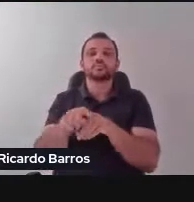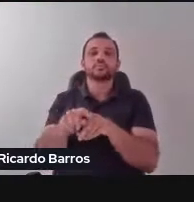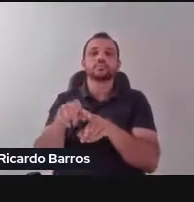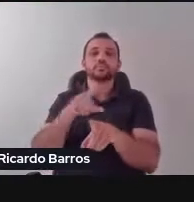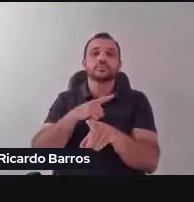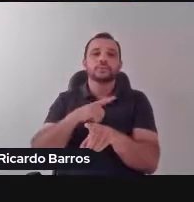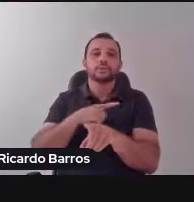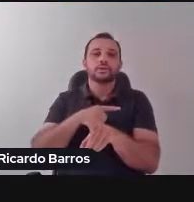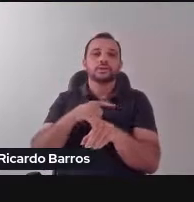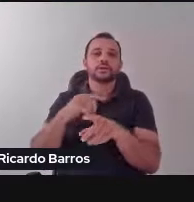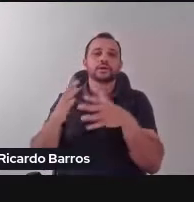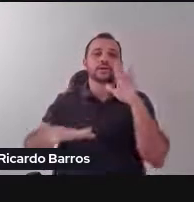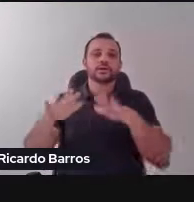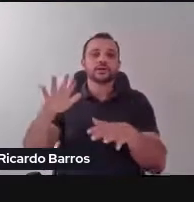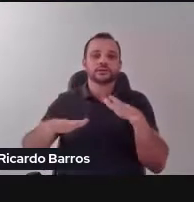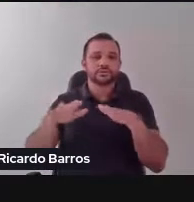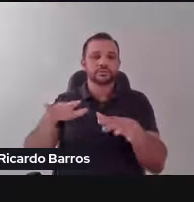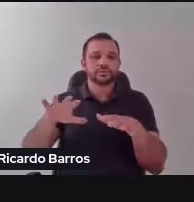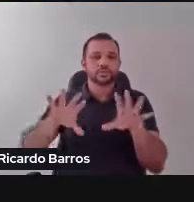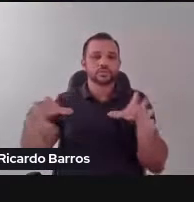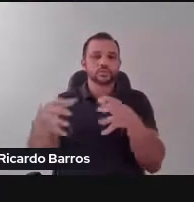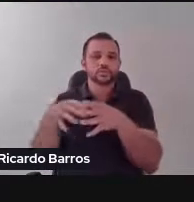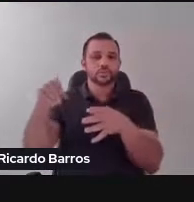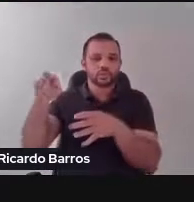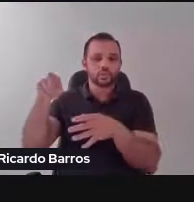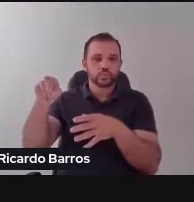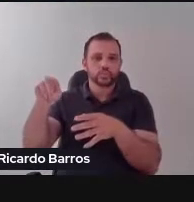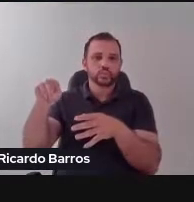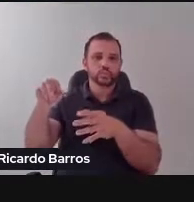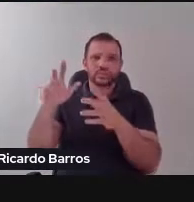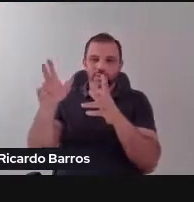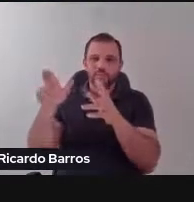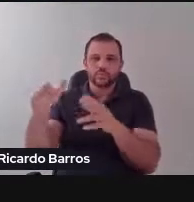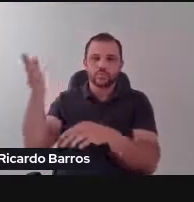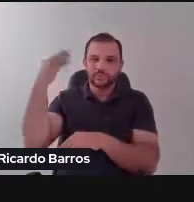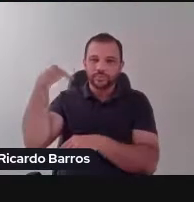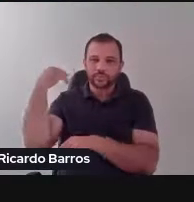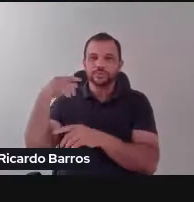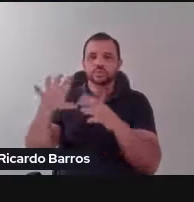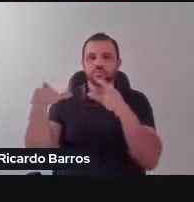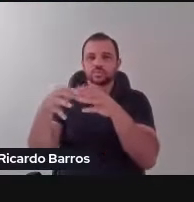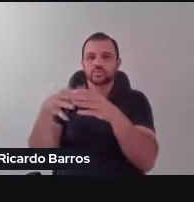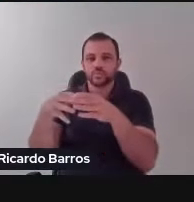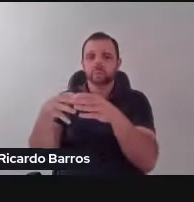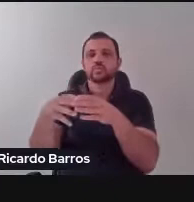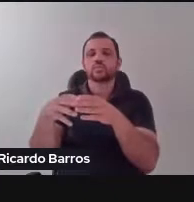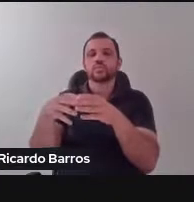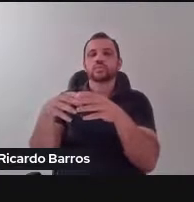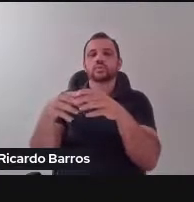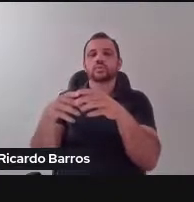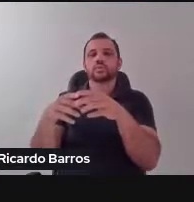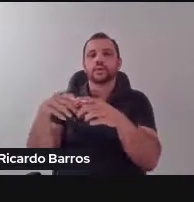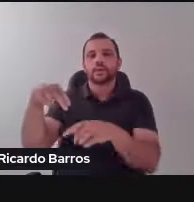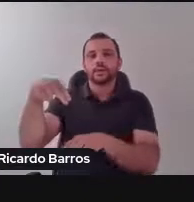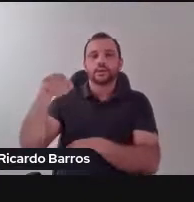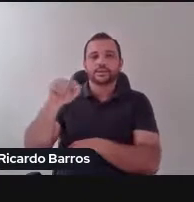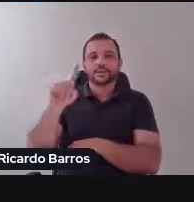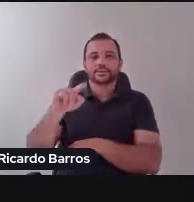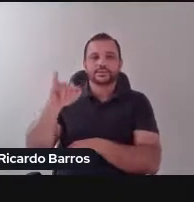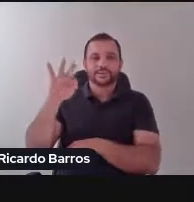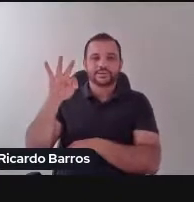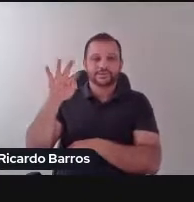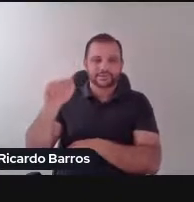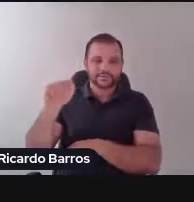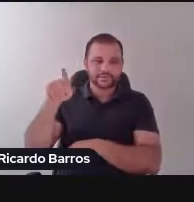da supremacia da raça ariana que eliminou e gerou um genocídio que nós já sabemos e que foram abatizados por holocausto e